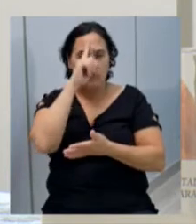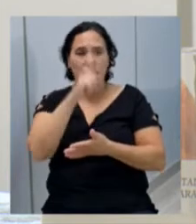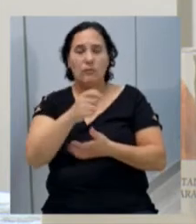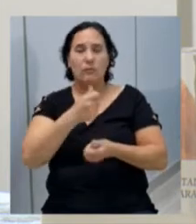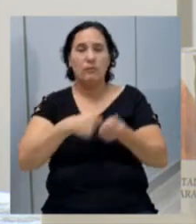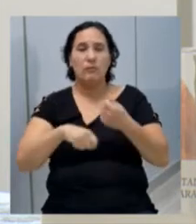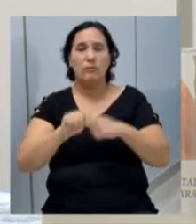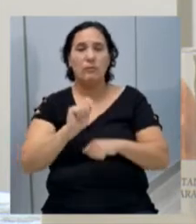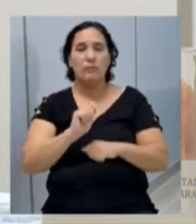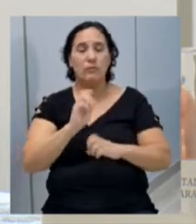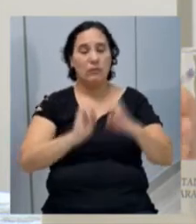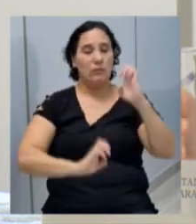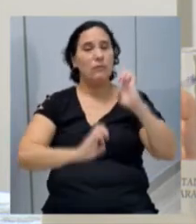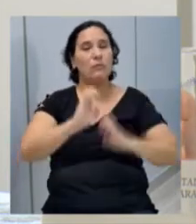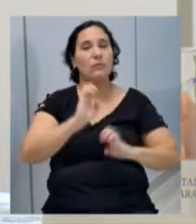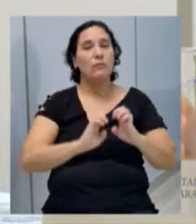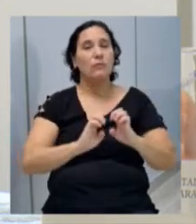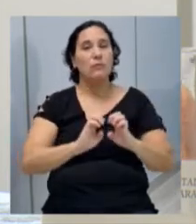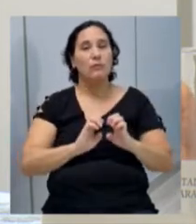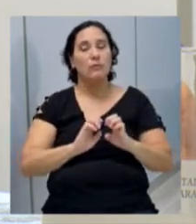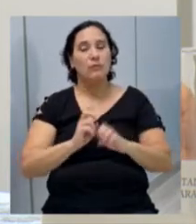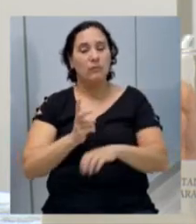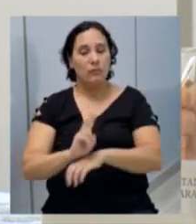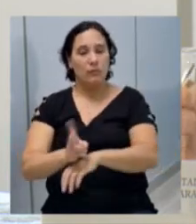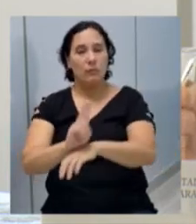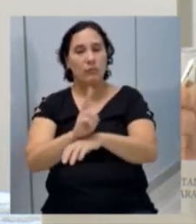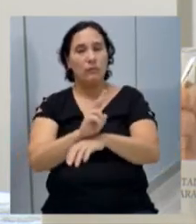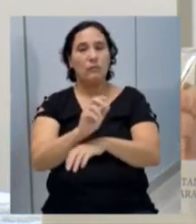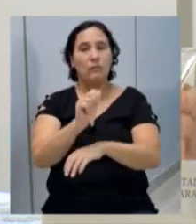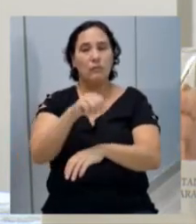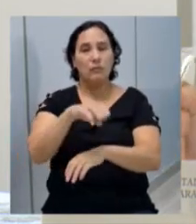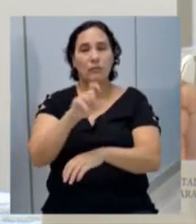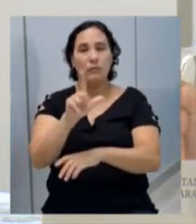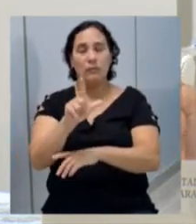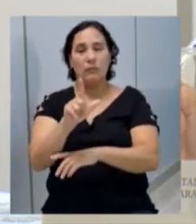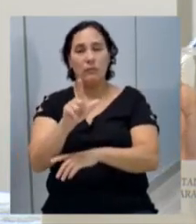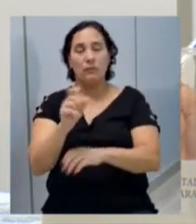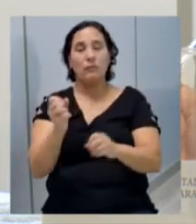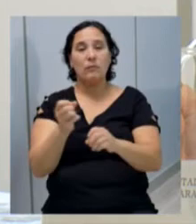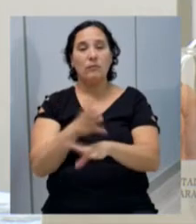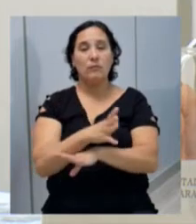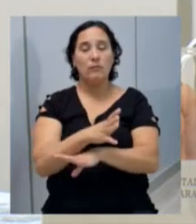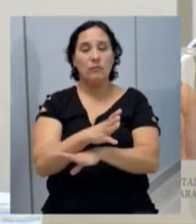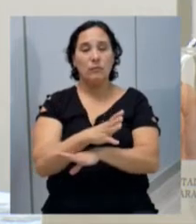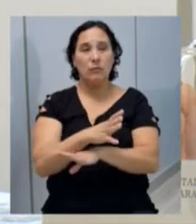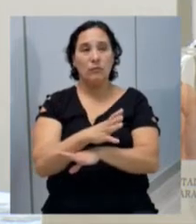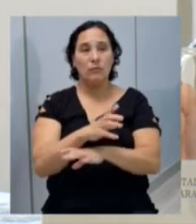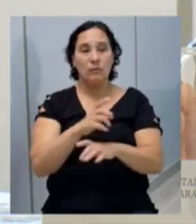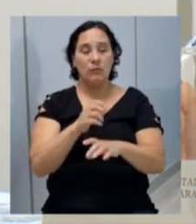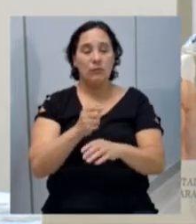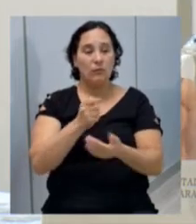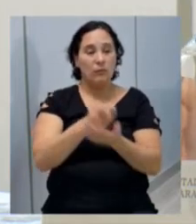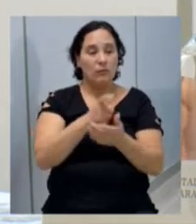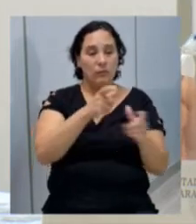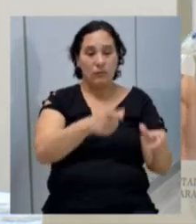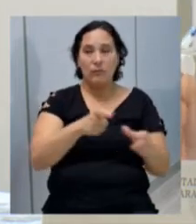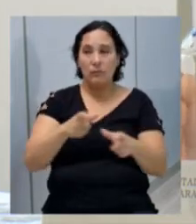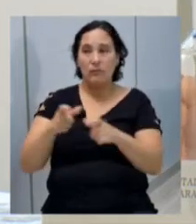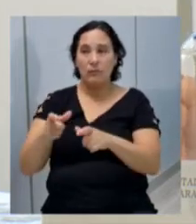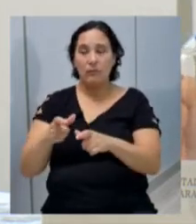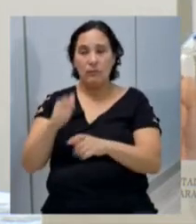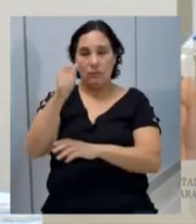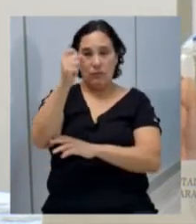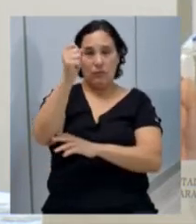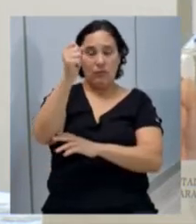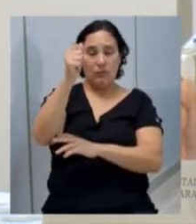administrativas da Iguaçu Energia, o qual é fiscalizado pela ANEL. Para finalizar, citou os locais para pagamento da conta de